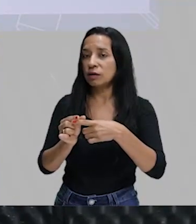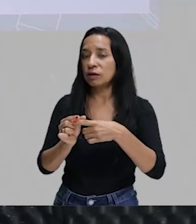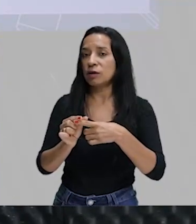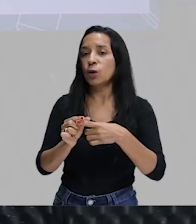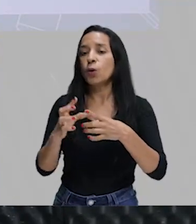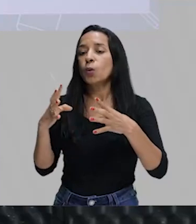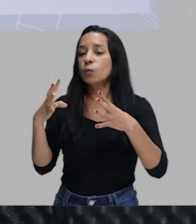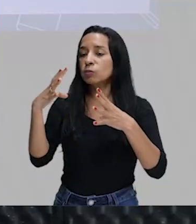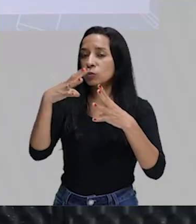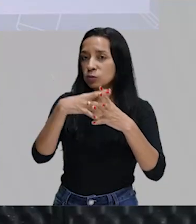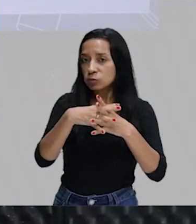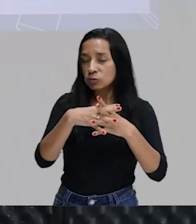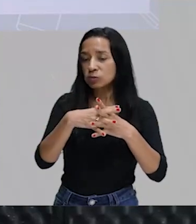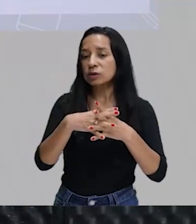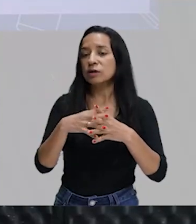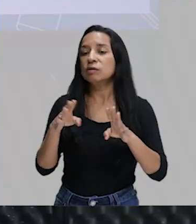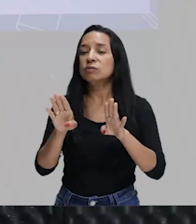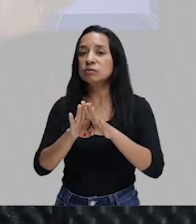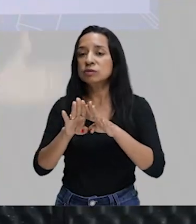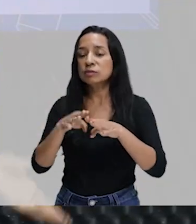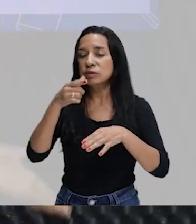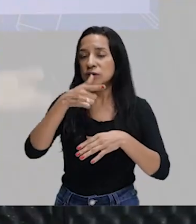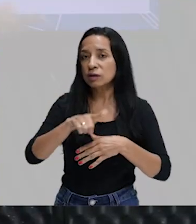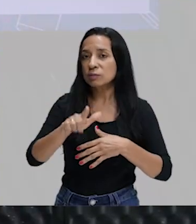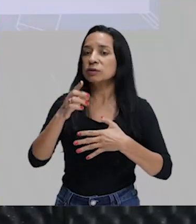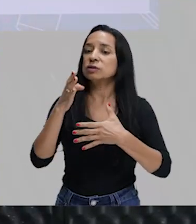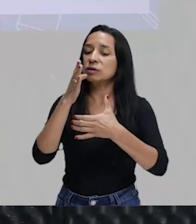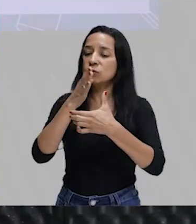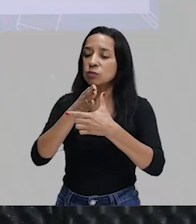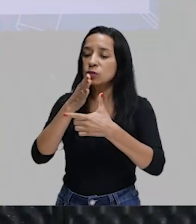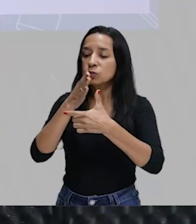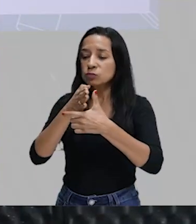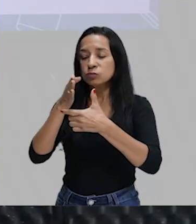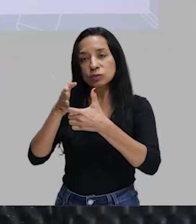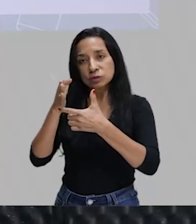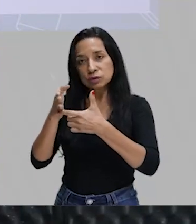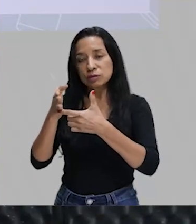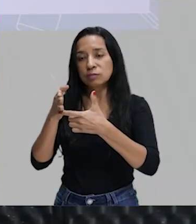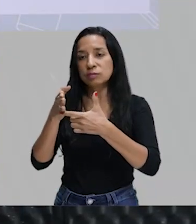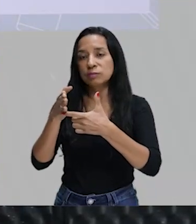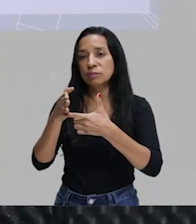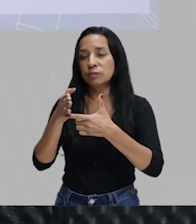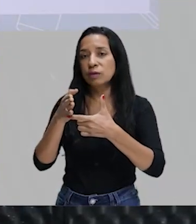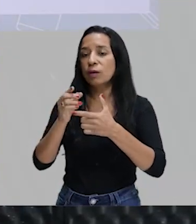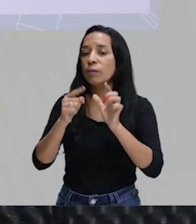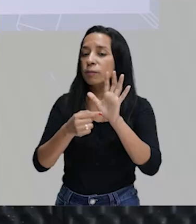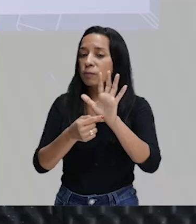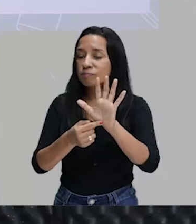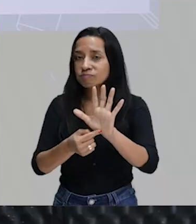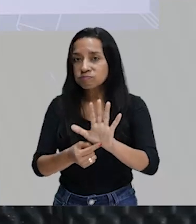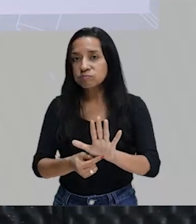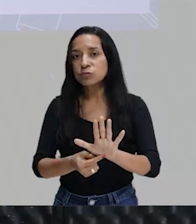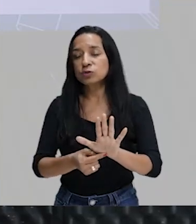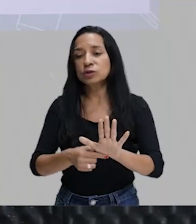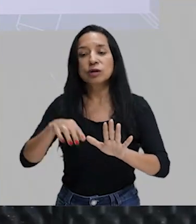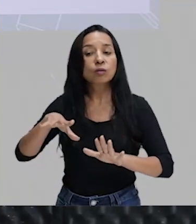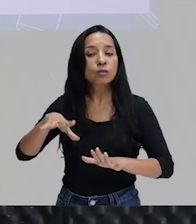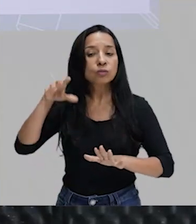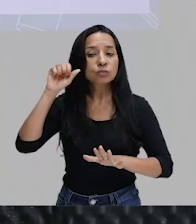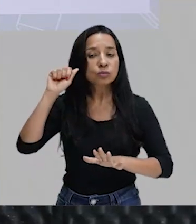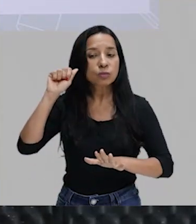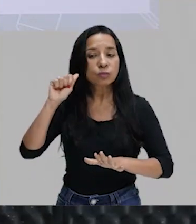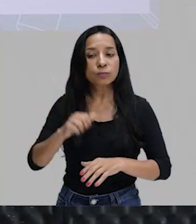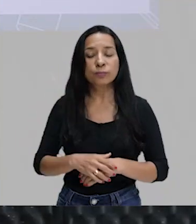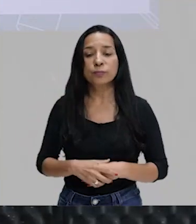repetição de sílabas para remeter a um som. Estabelecer efeitos sonoros específicos do texto.